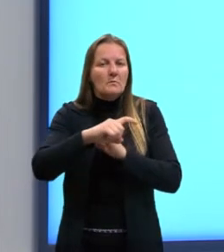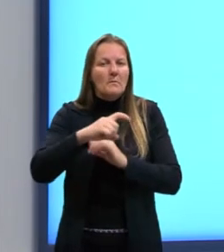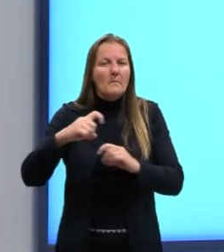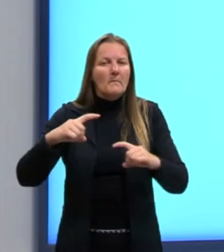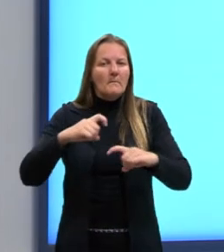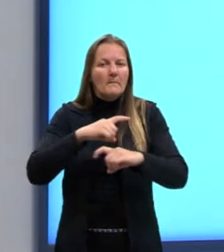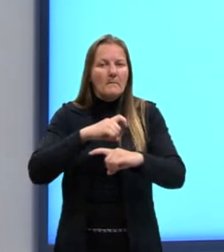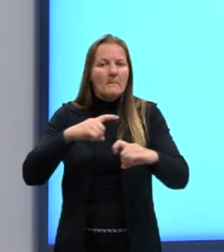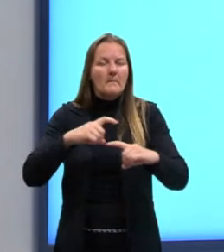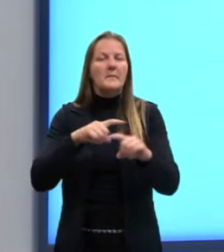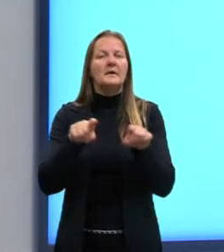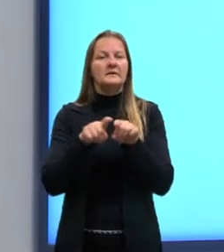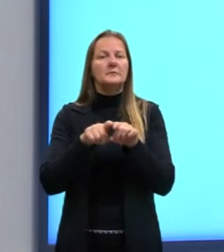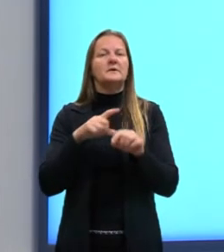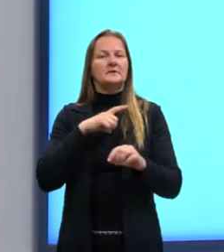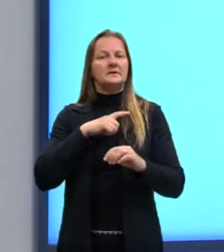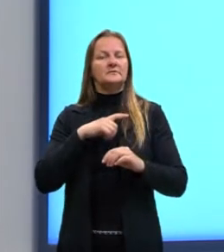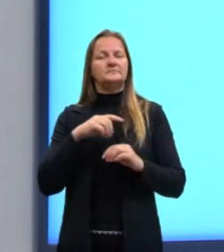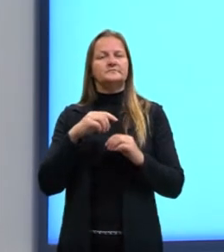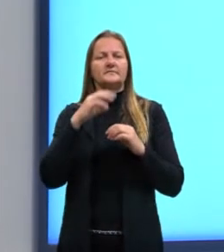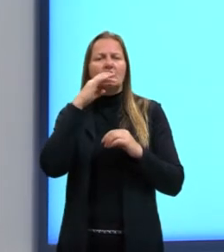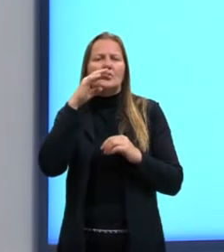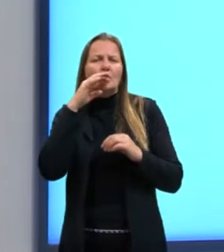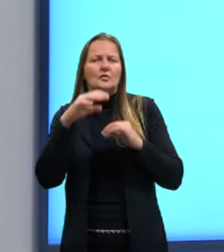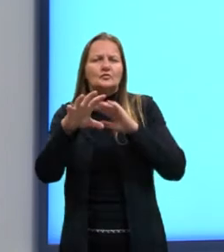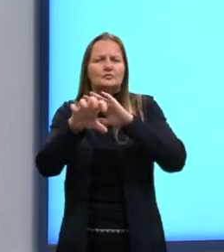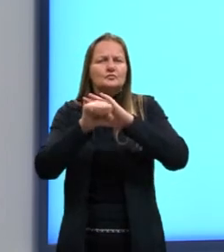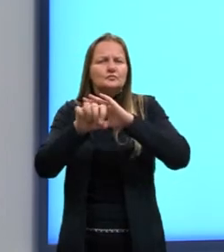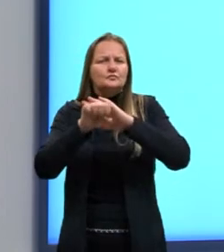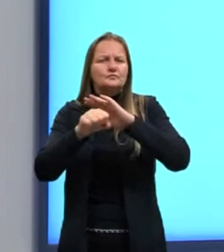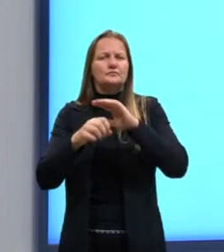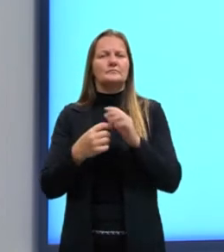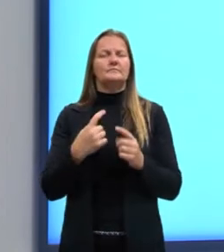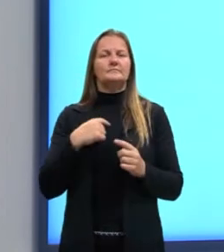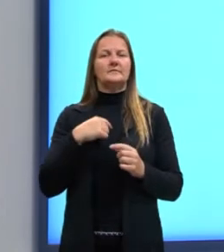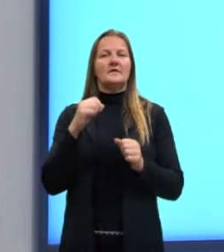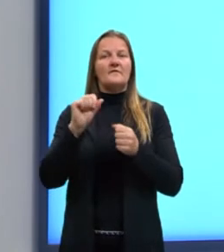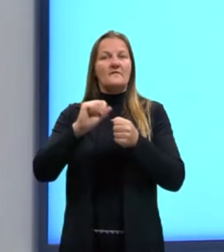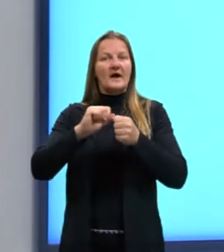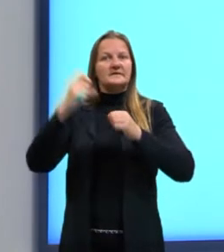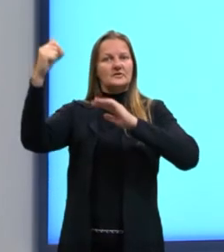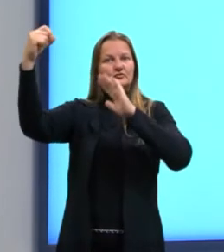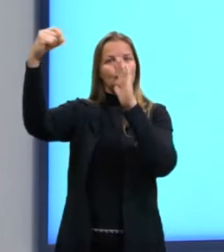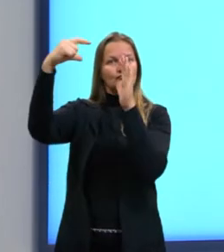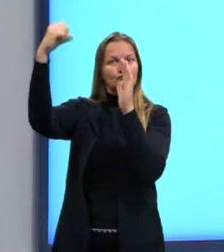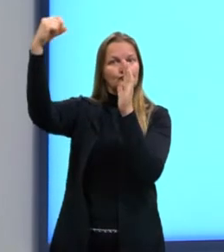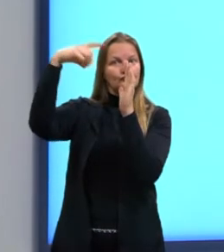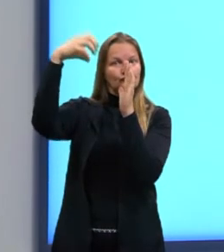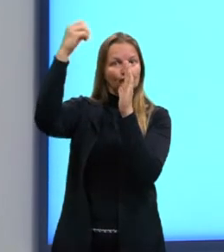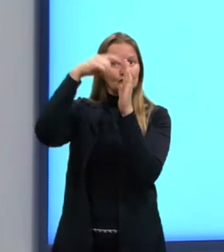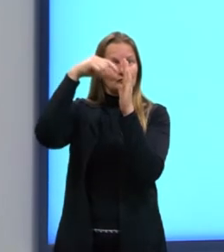pigmento. Então, aqui são exemplos de alguns seres que realizam a fotossíntese.